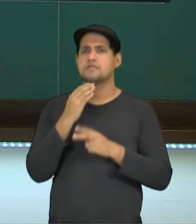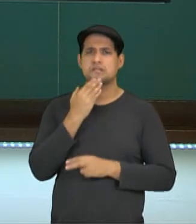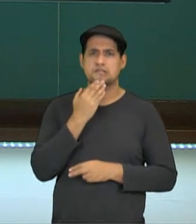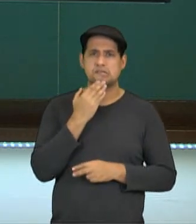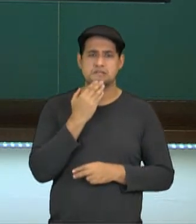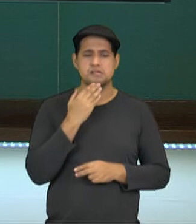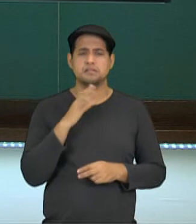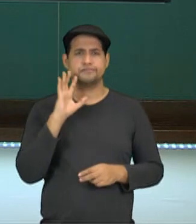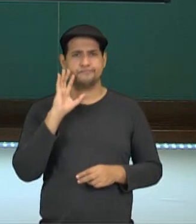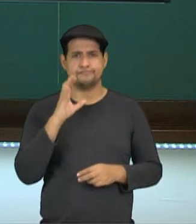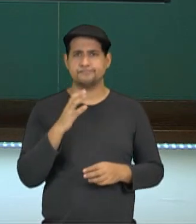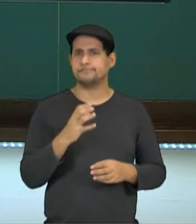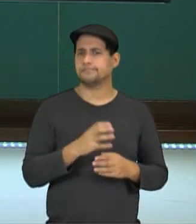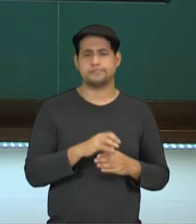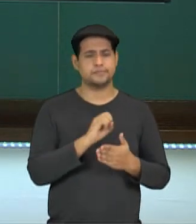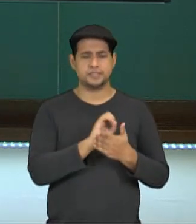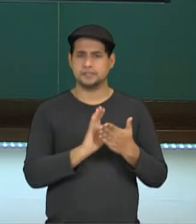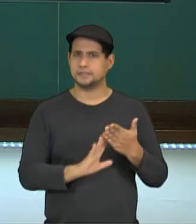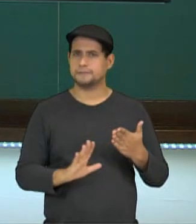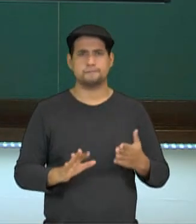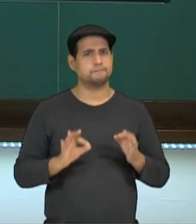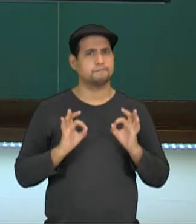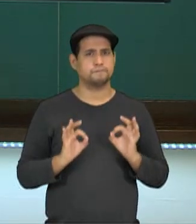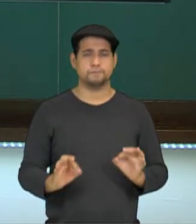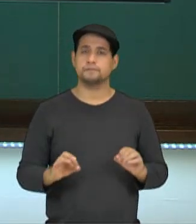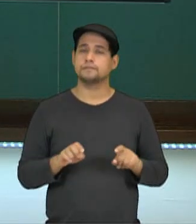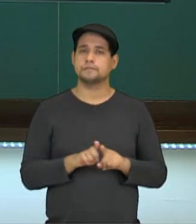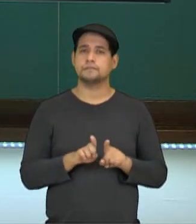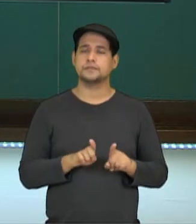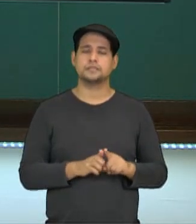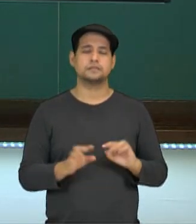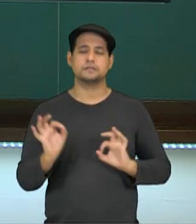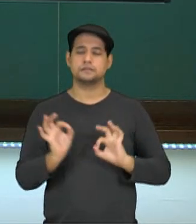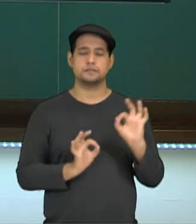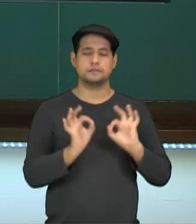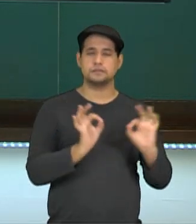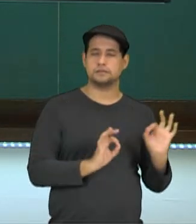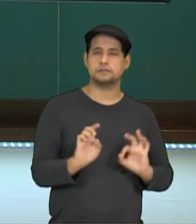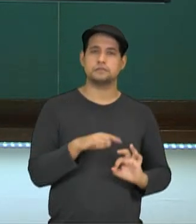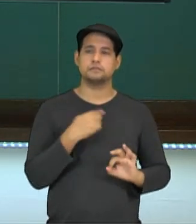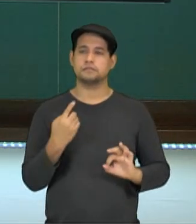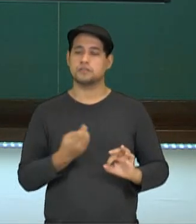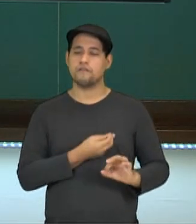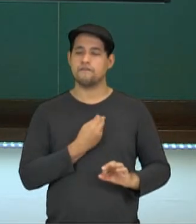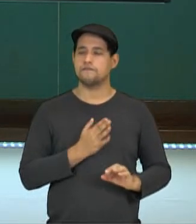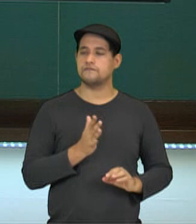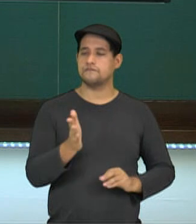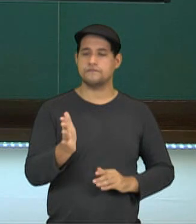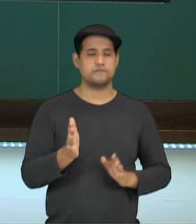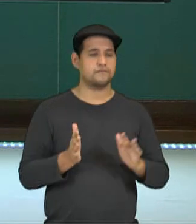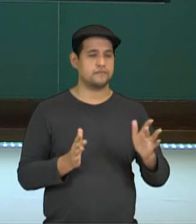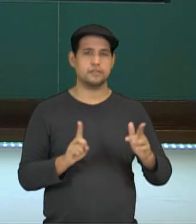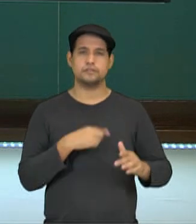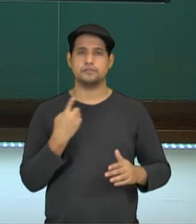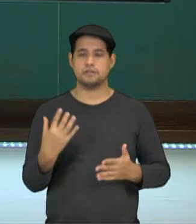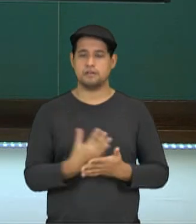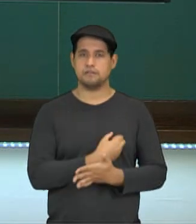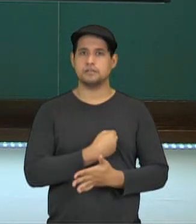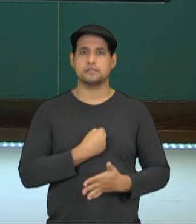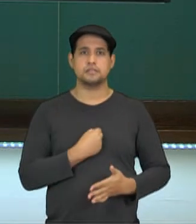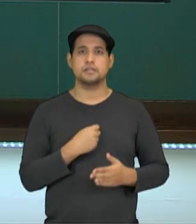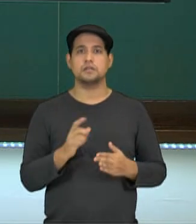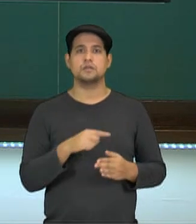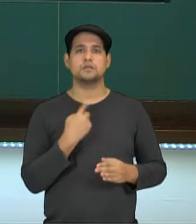caminho para que a tarefa não obtivesse êxito e reorganizar o nosso caminho. A gente consegue vencer os nossos